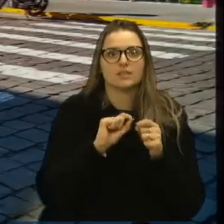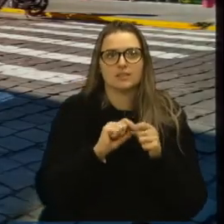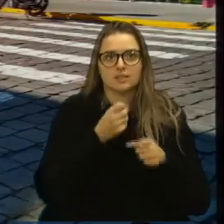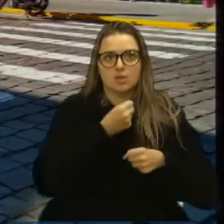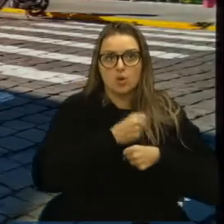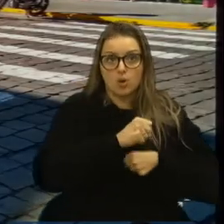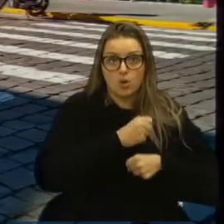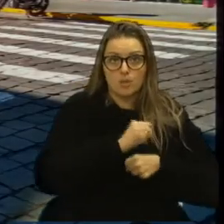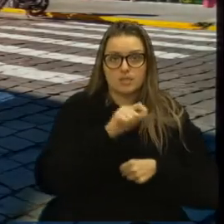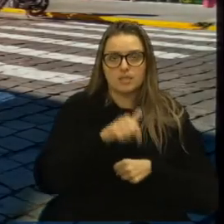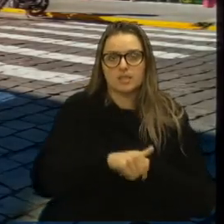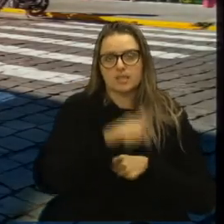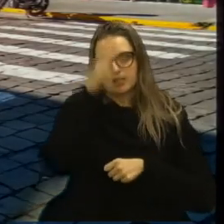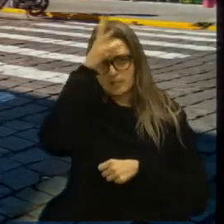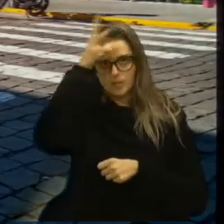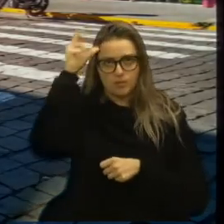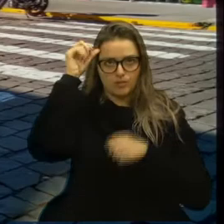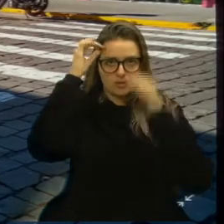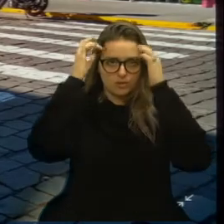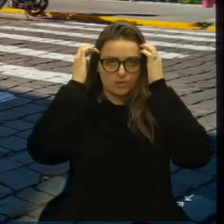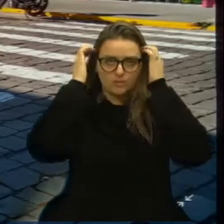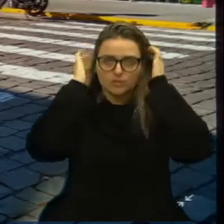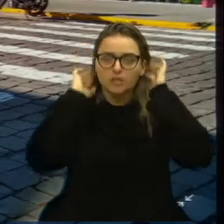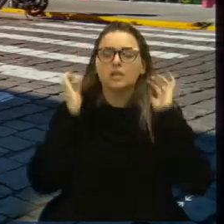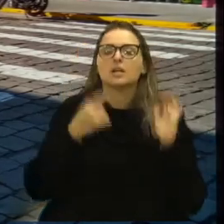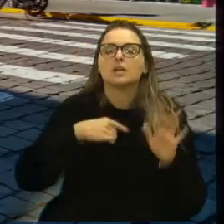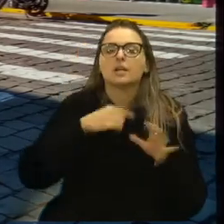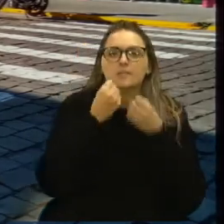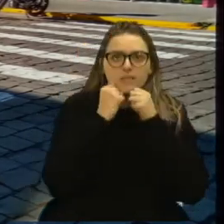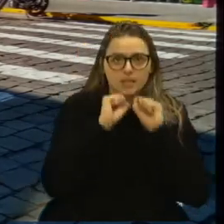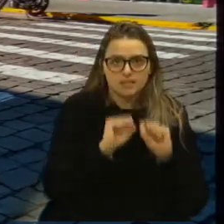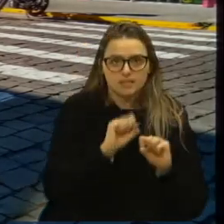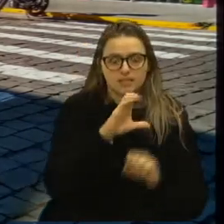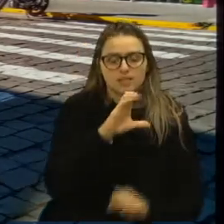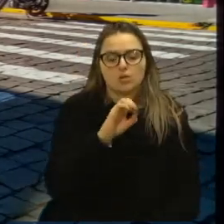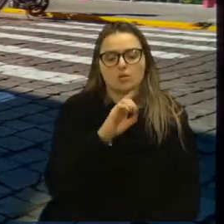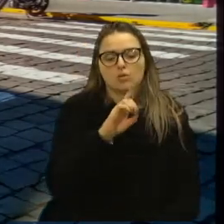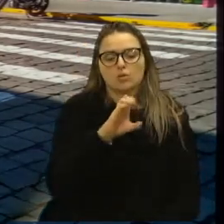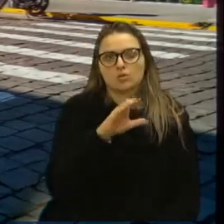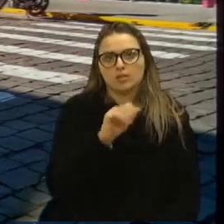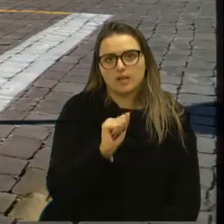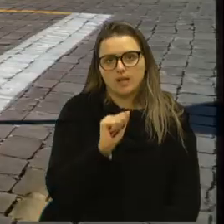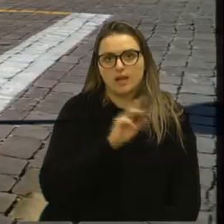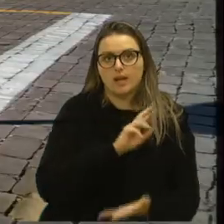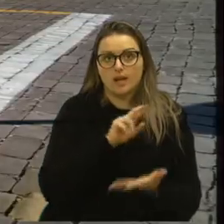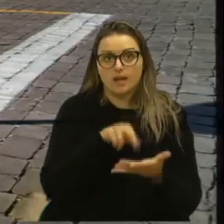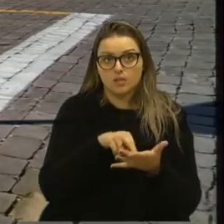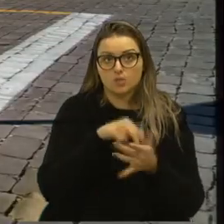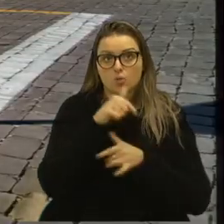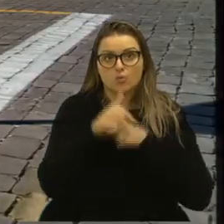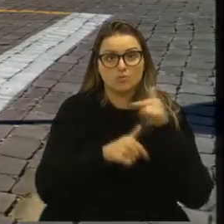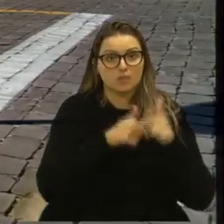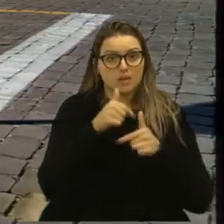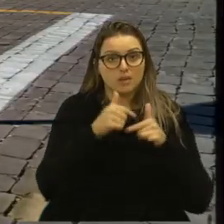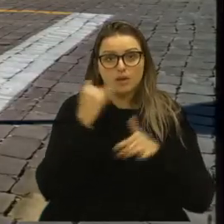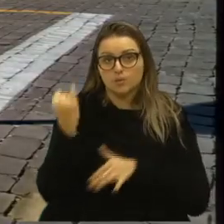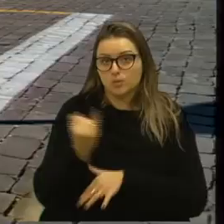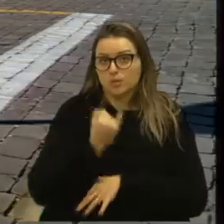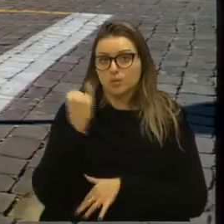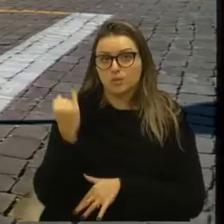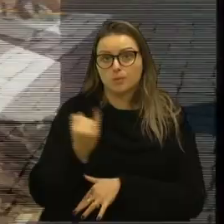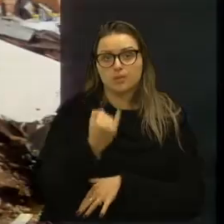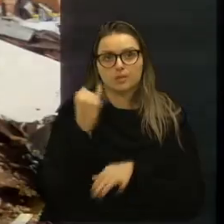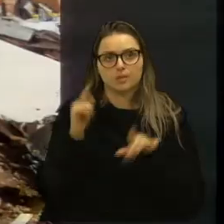aqui da Prefeitura Municipal. A Secretaria da Codeca realizou um trabalho muito importante